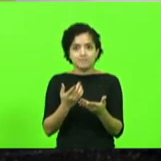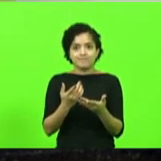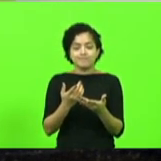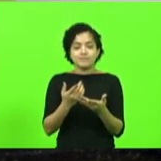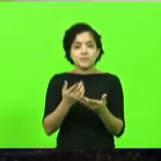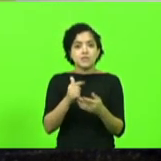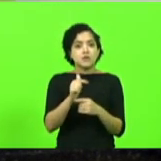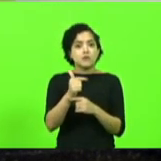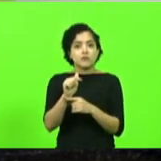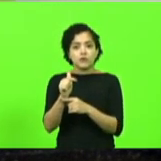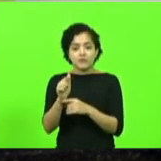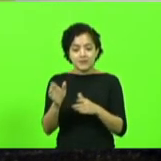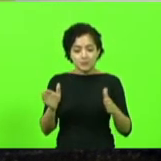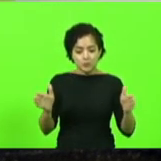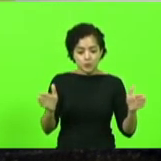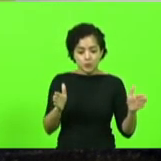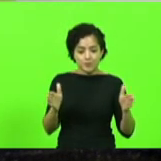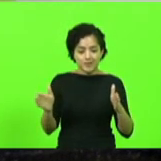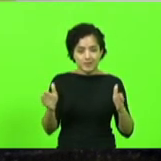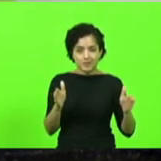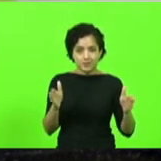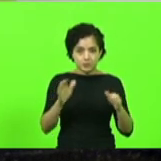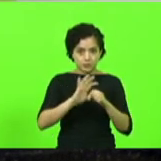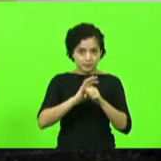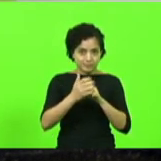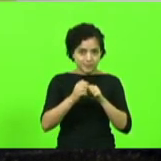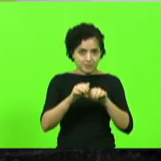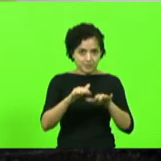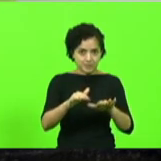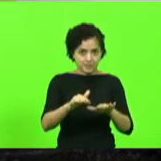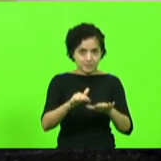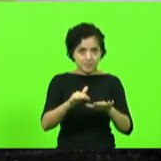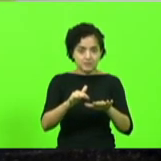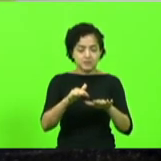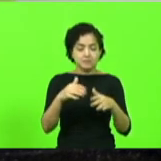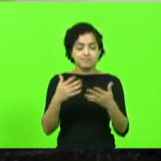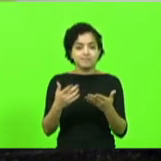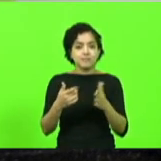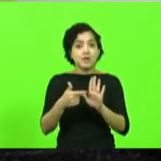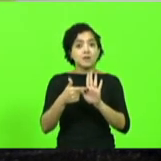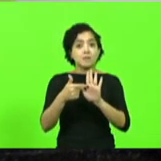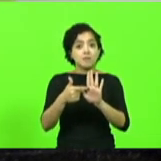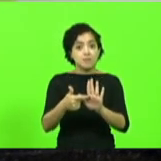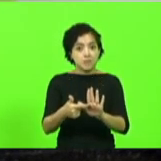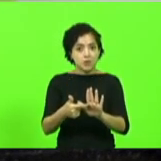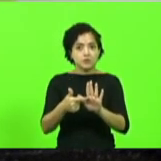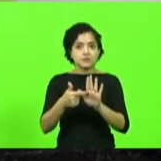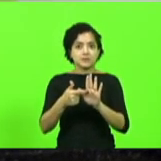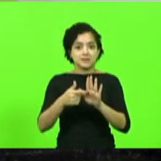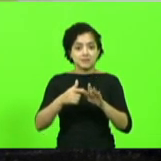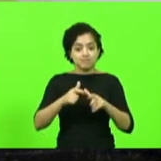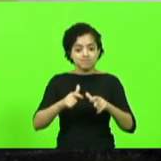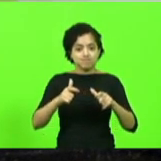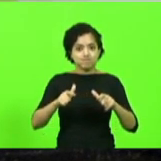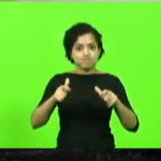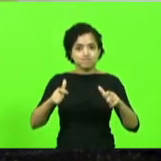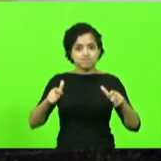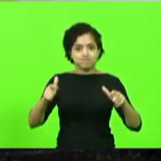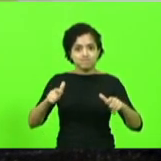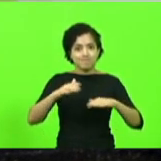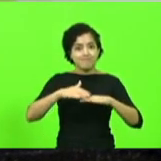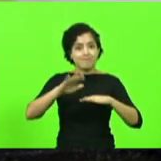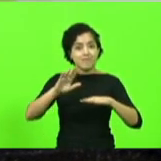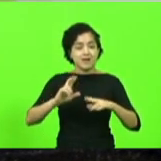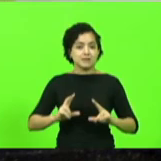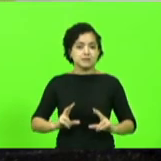durante a pandemia. isso sinaliza mais casos de câncer para os próximos